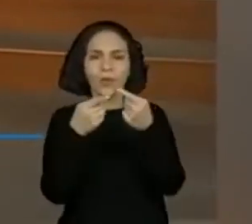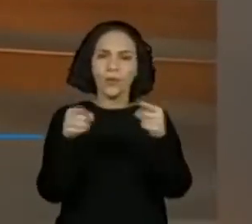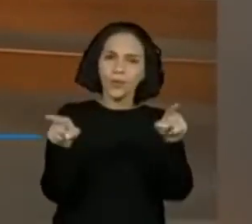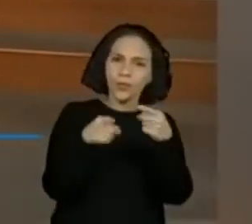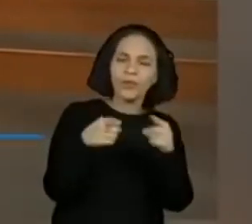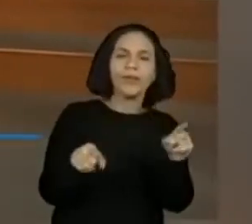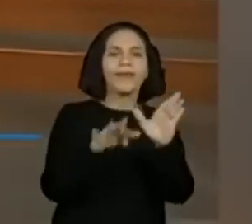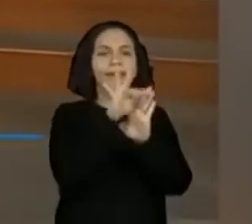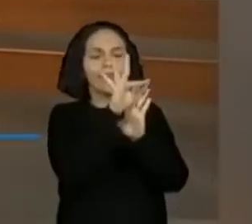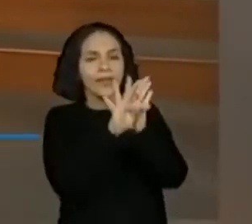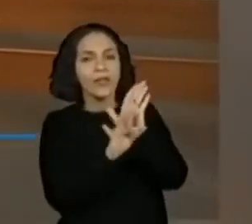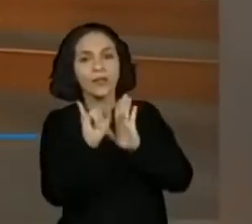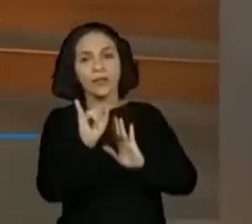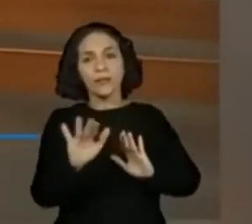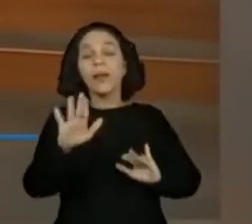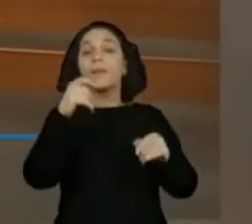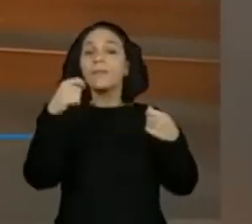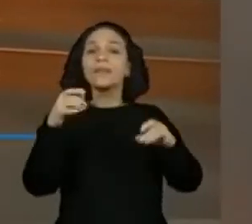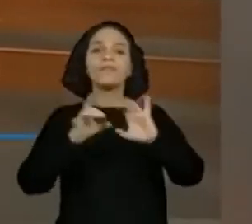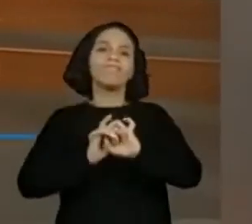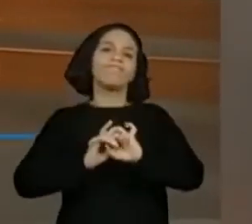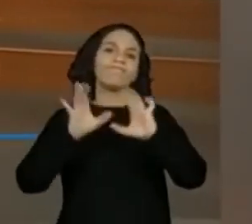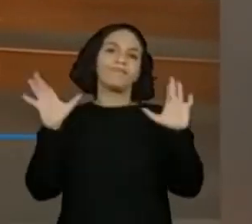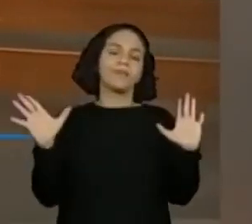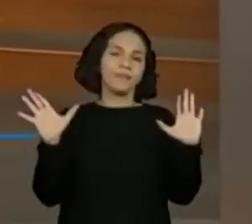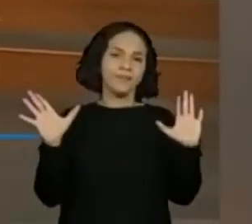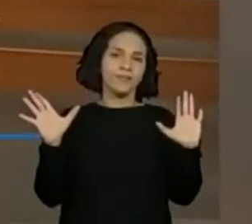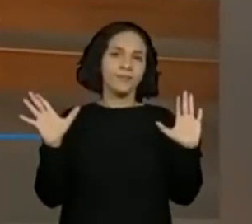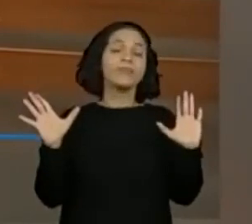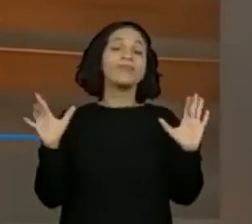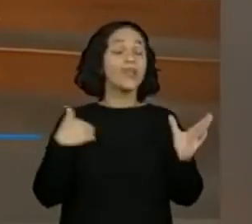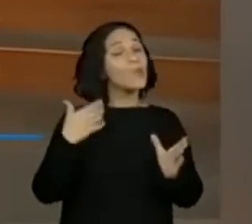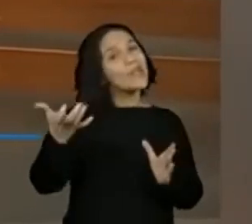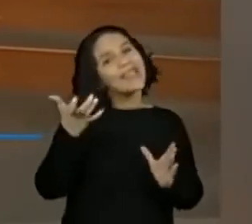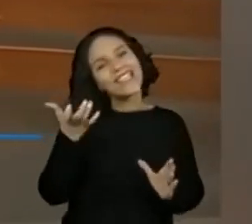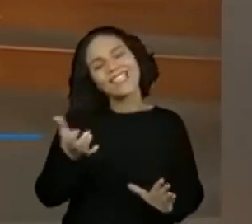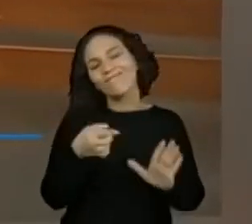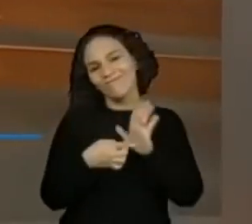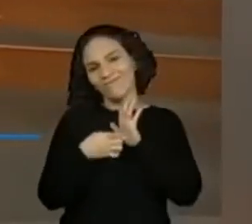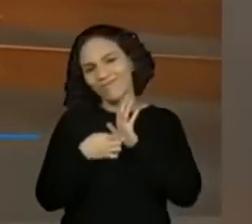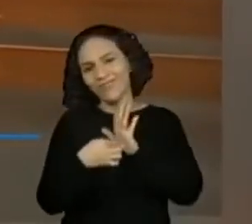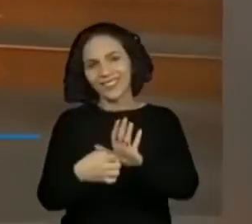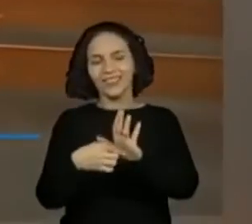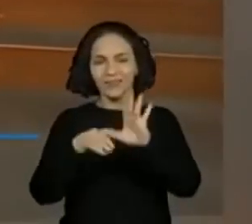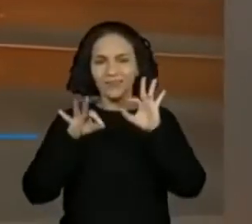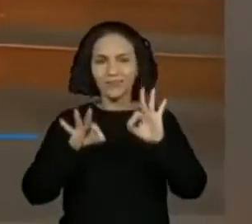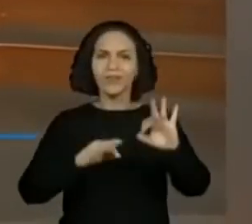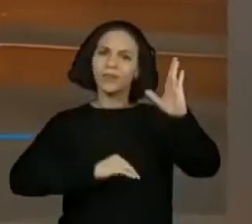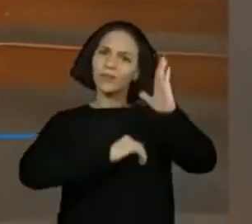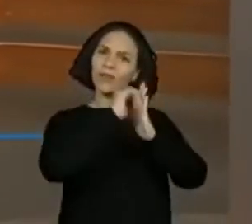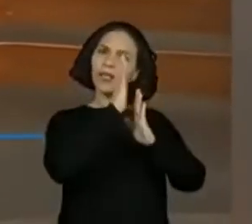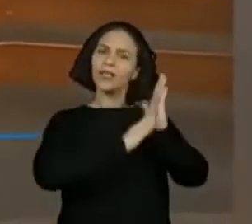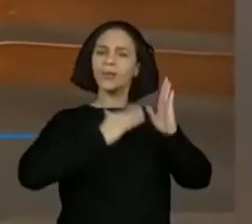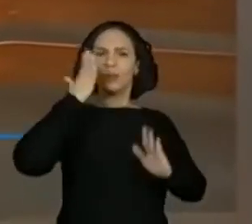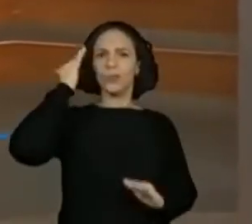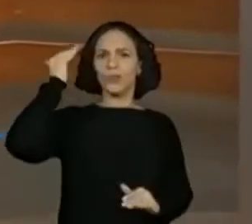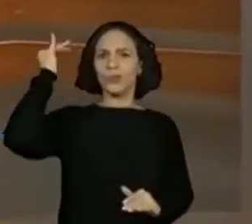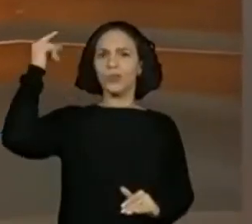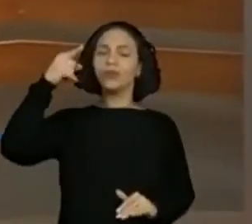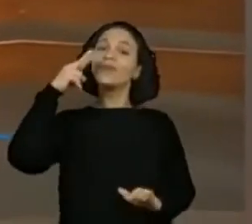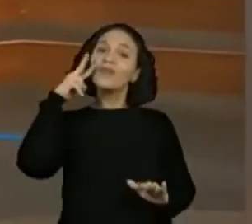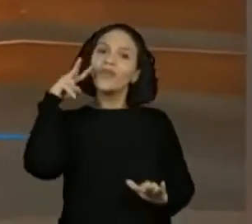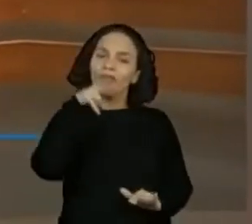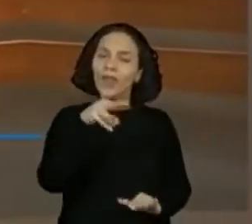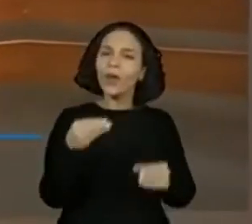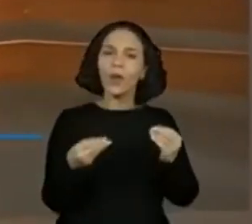e imagens aqui, a gente precisa de autorização. Eu queria muito trazer esse quadro, né? A ilustração para vocês